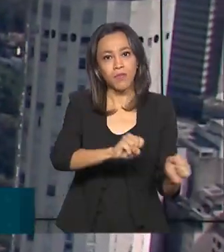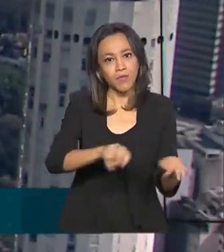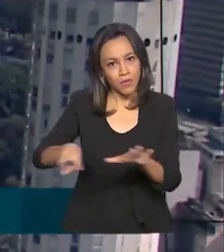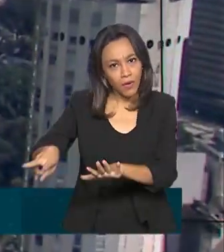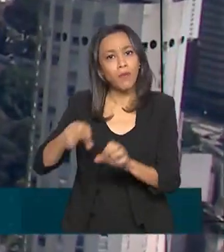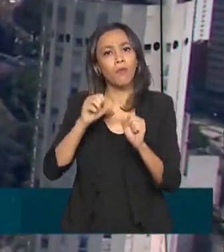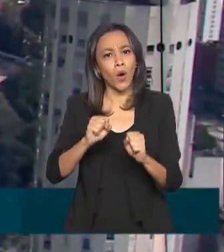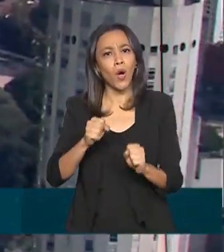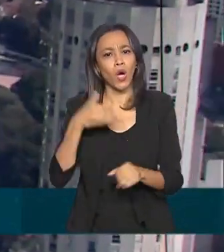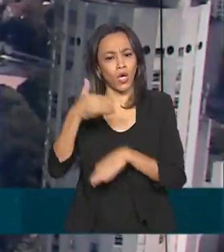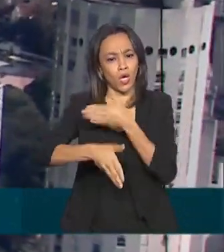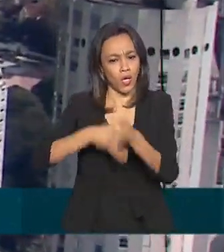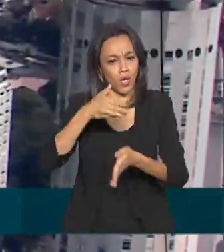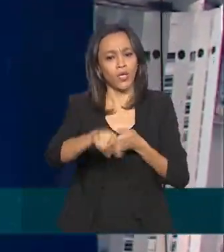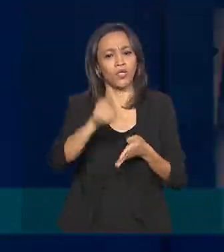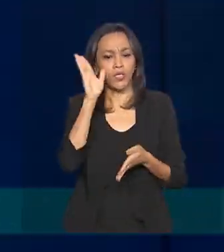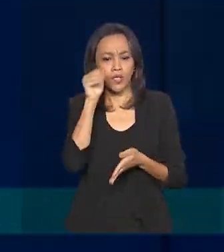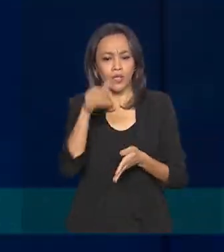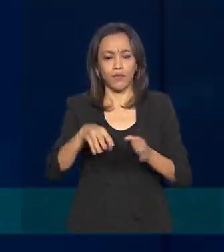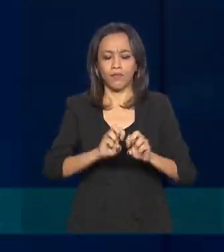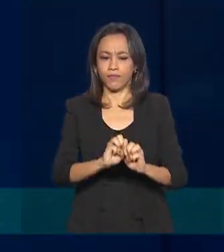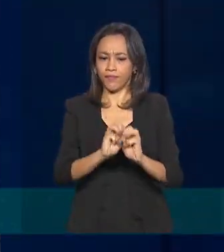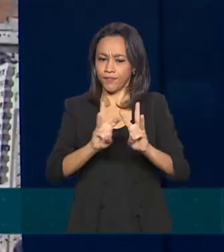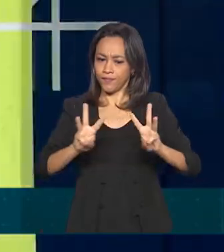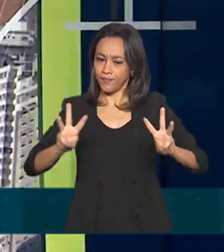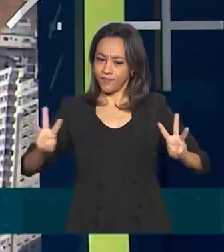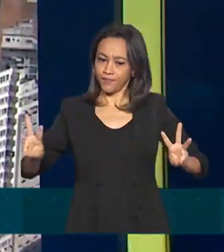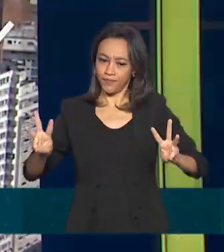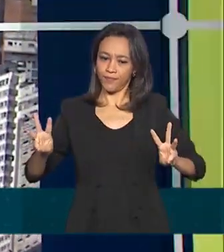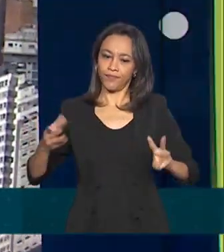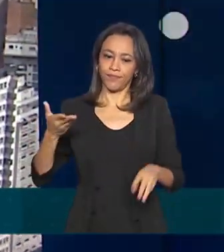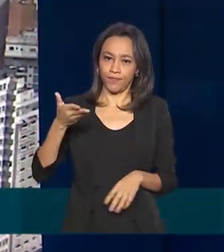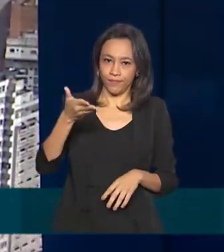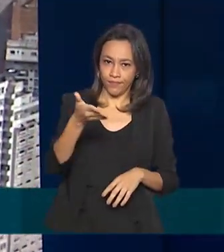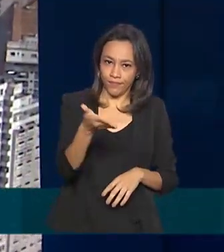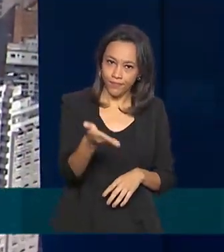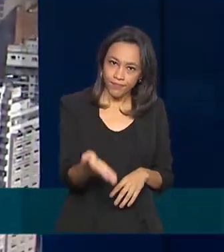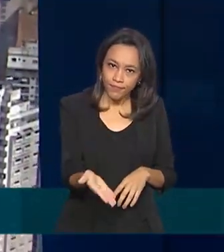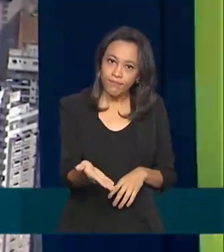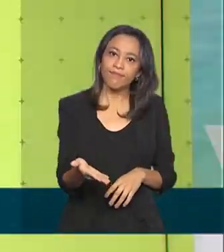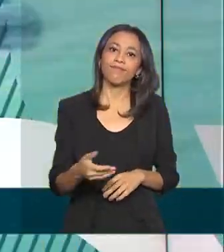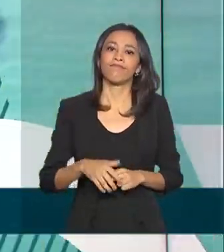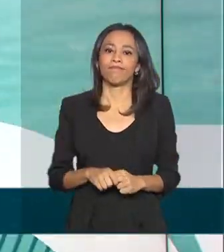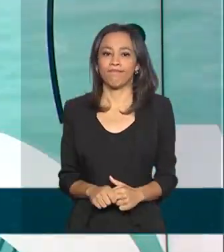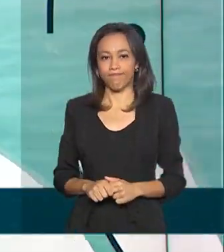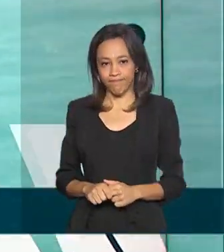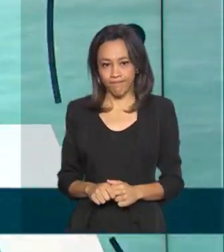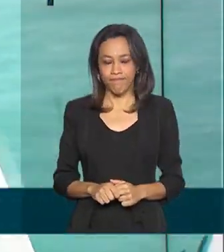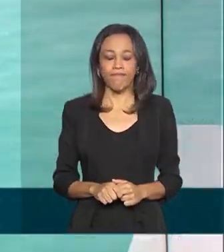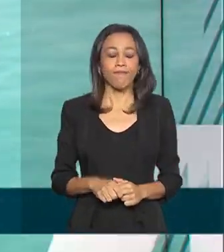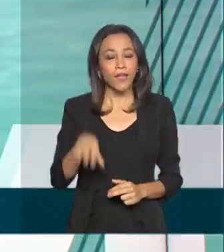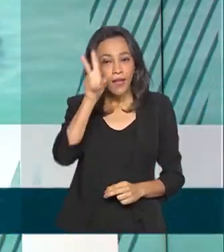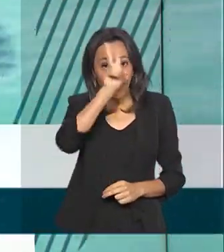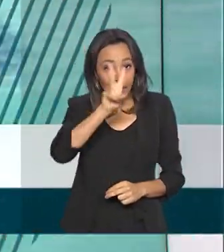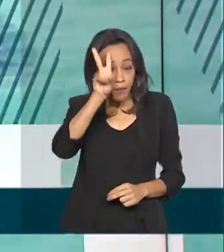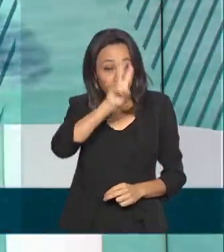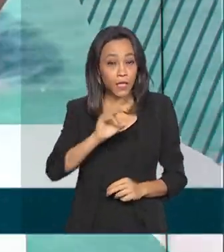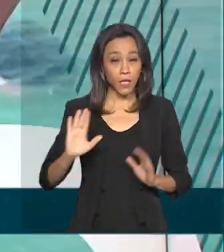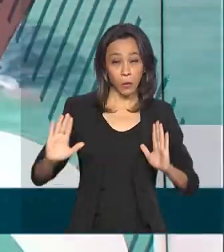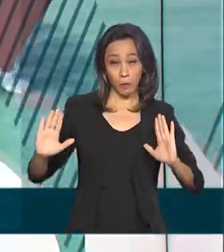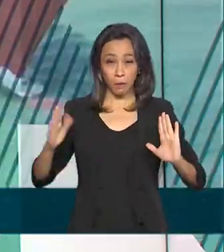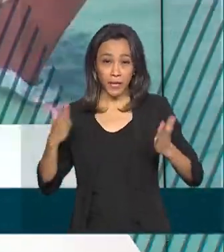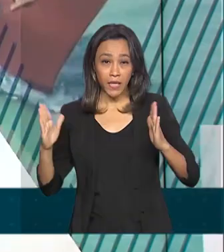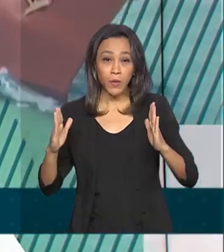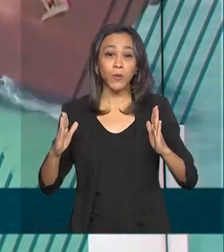ser feitas na página da Receita na internet, em receita.economia.gov.br. Lembrando que o prazo